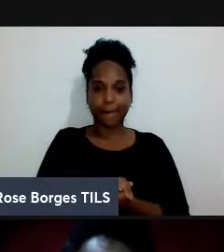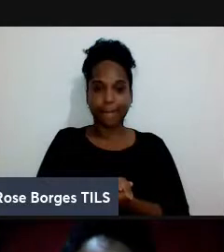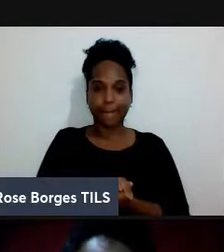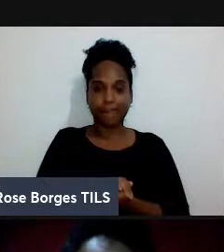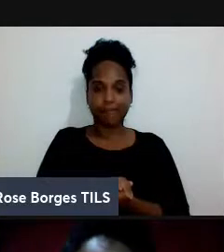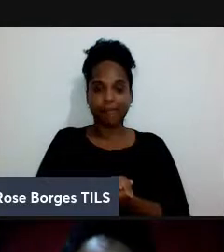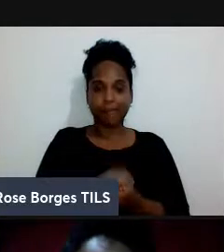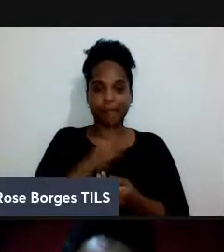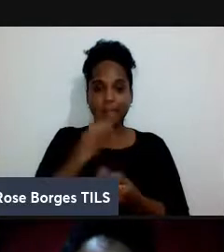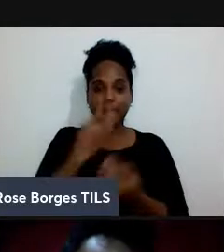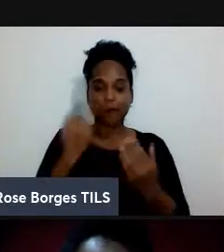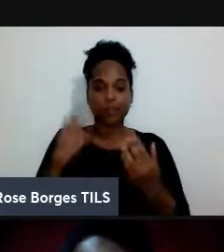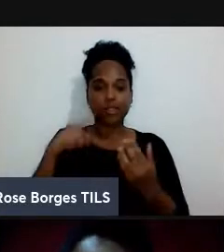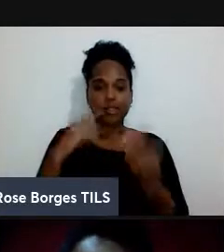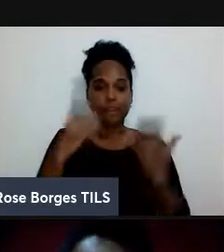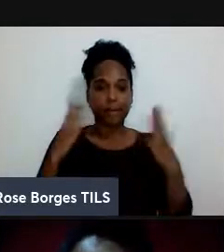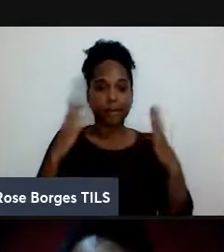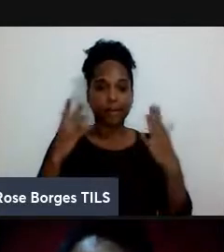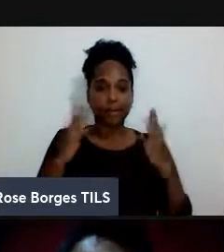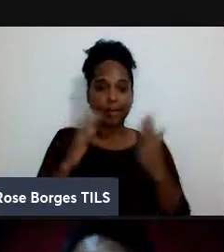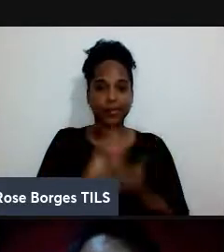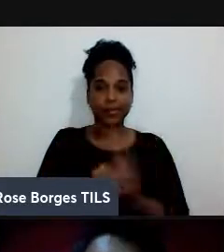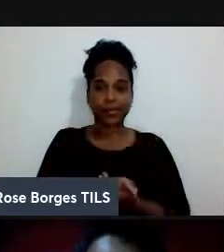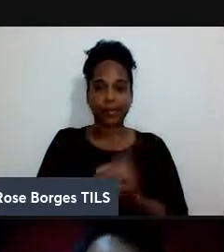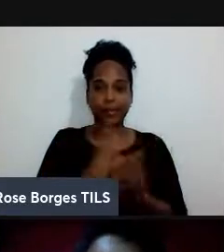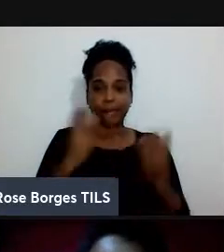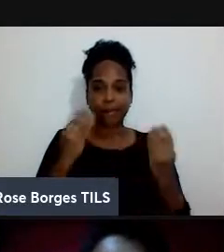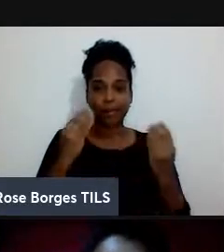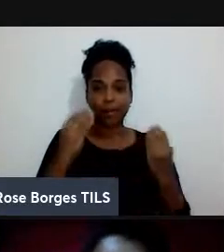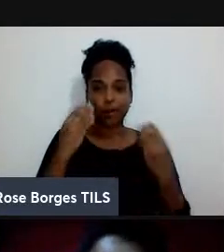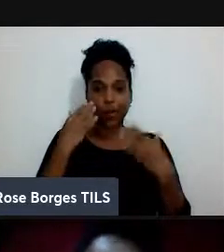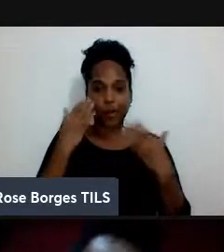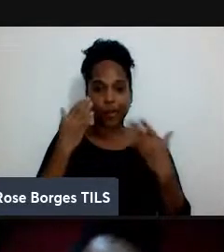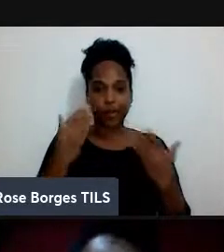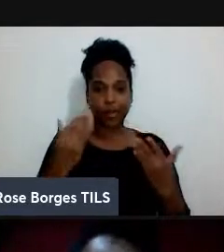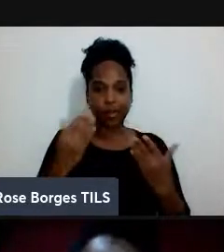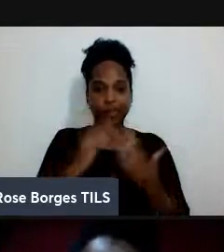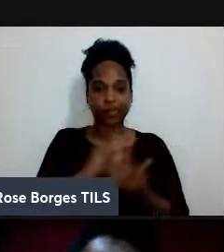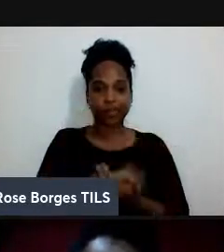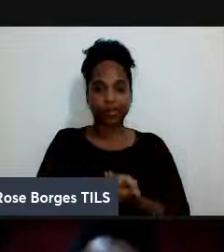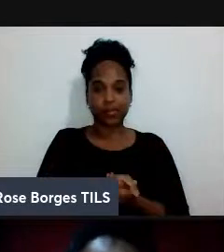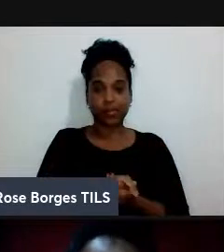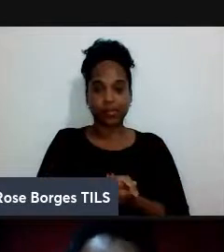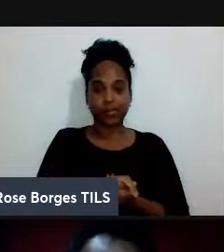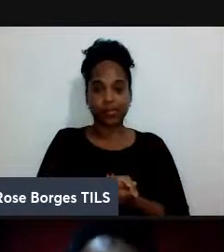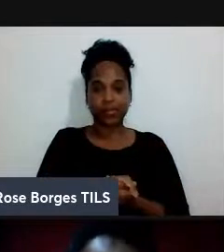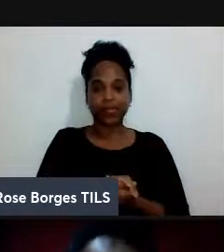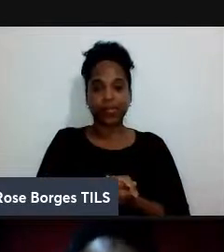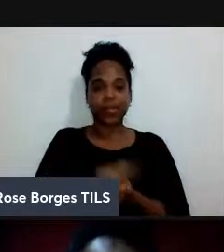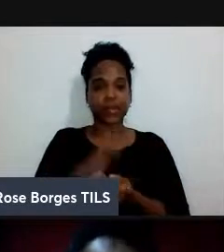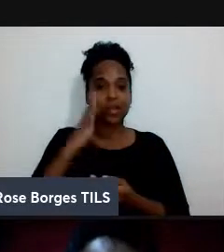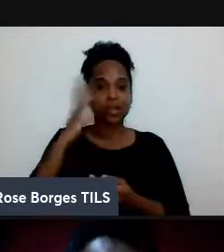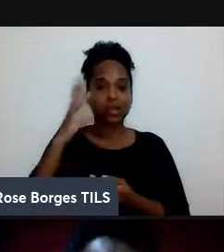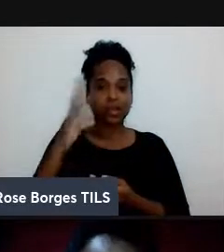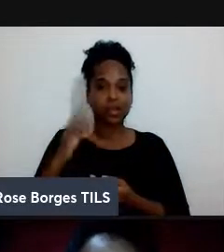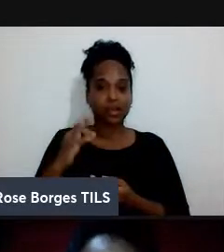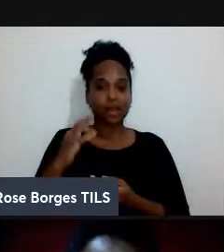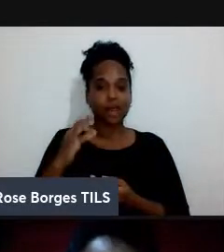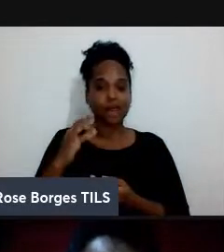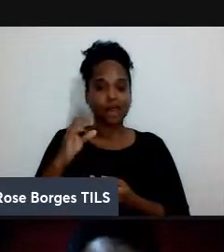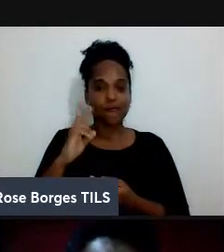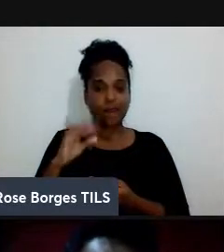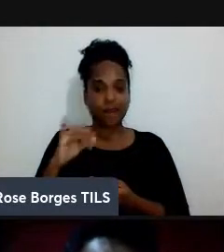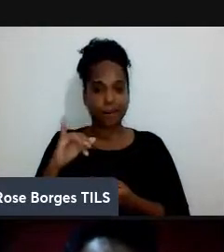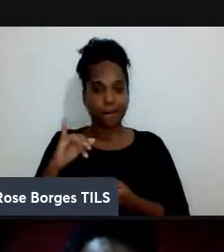vocês estão de parabéns muito obrigado bem certamente nós iremos te convidar em semanas